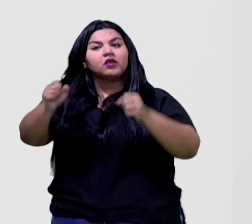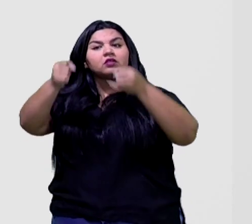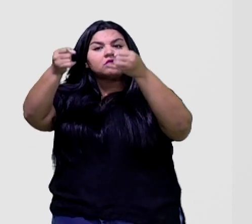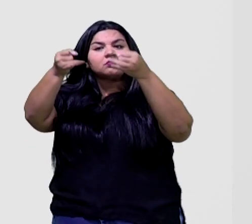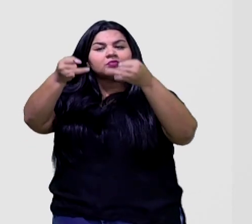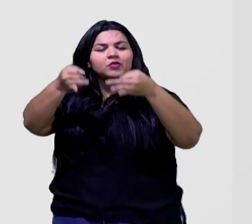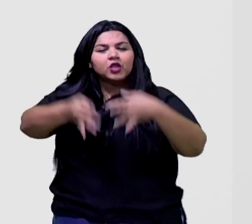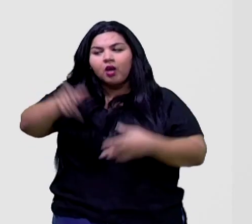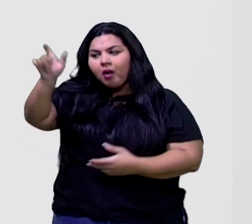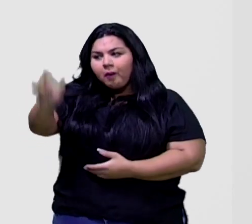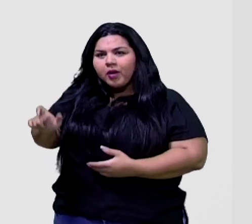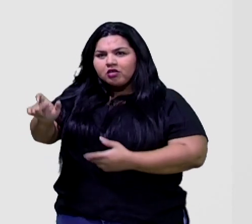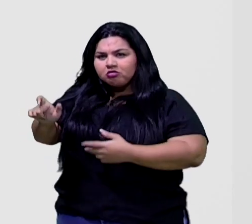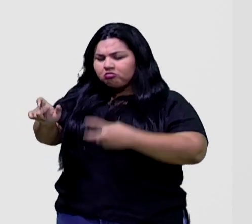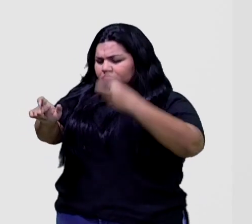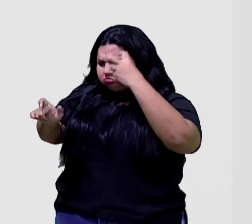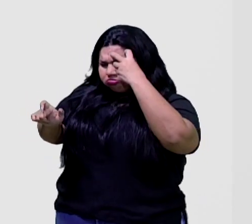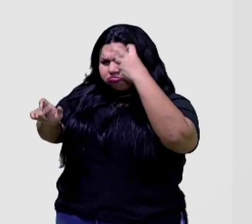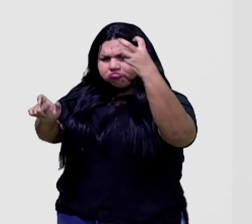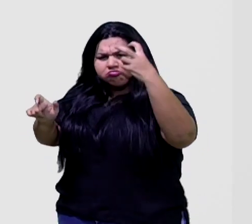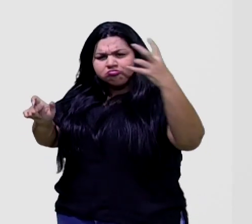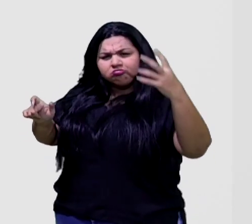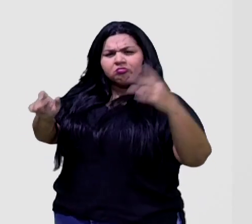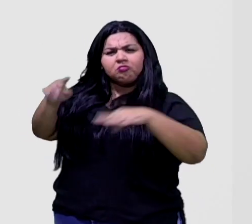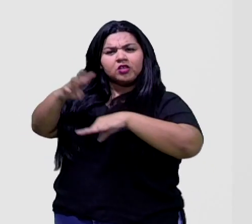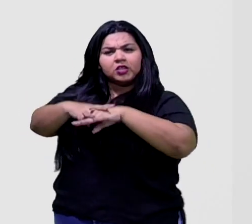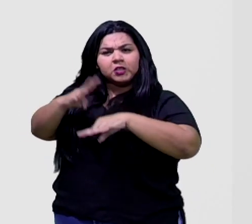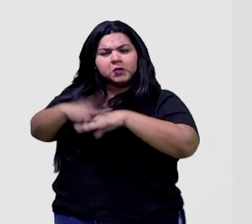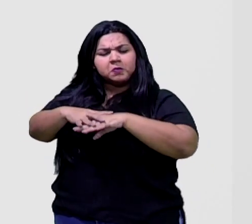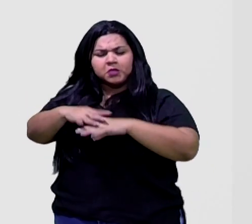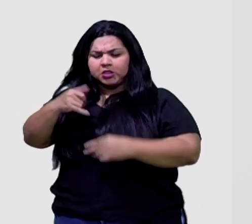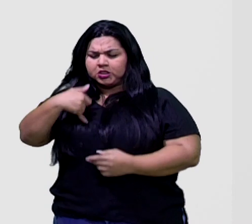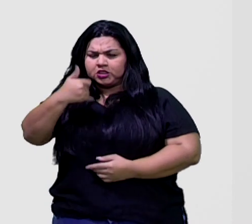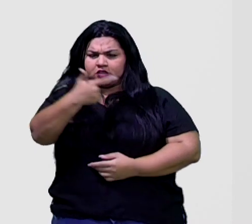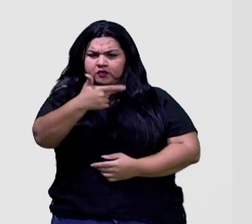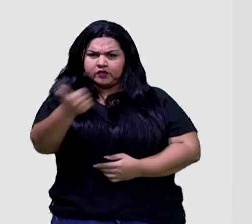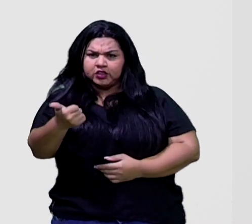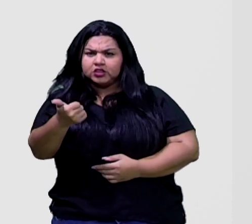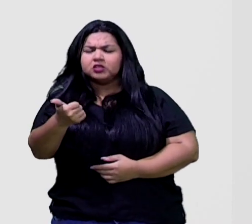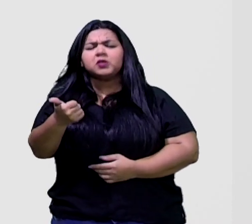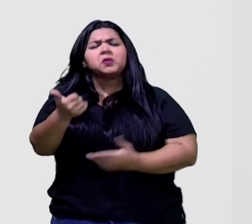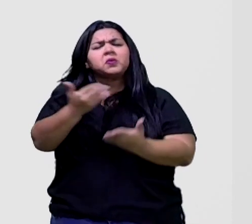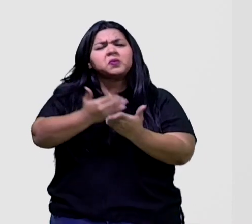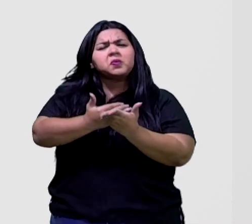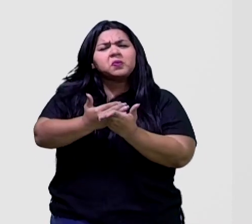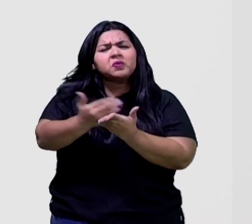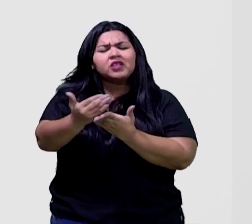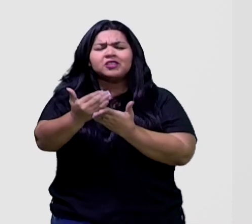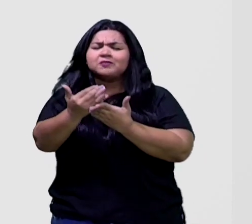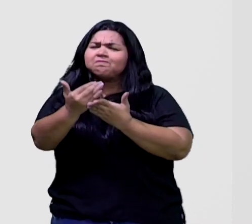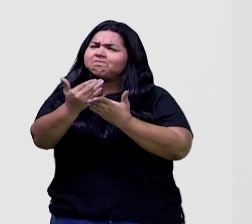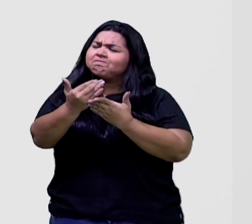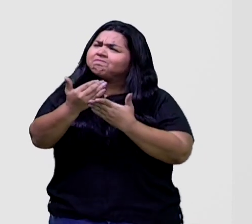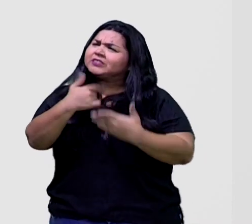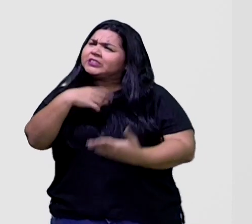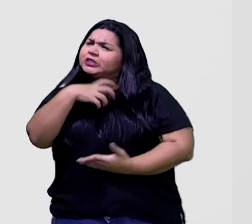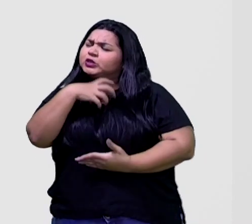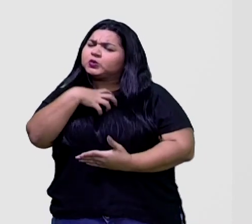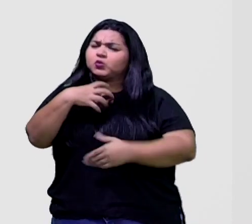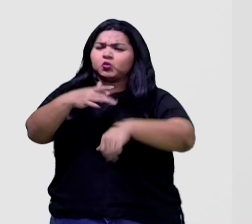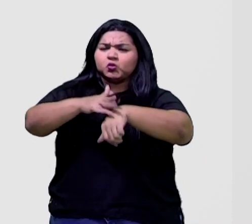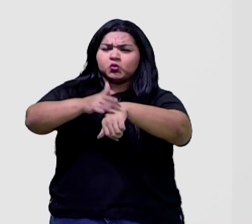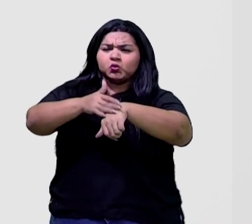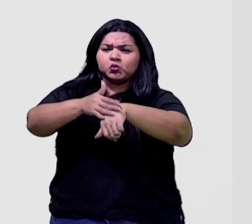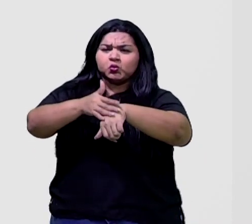gênio da matemática aos 21 anos que começa a dar sinais de esquizofrenia. Após anos de luta contra a